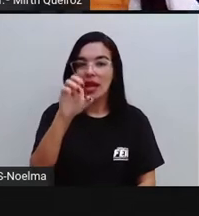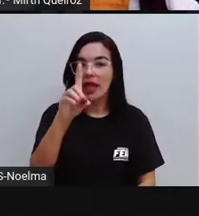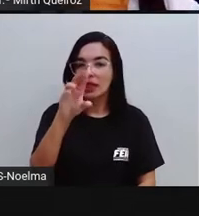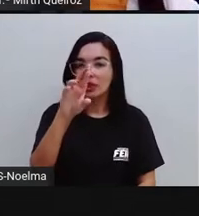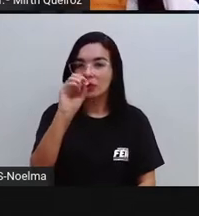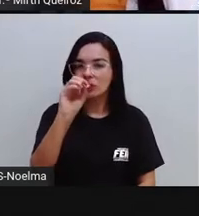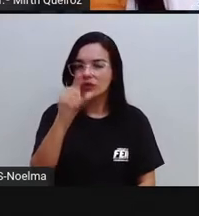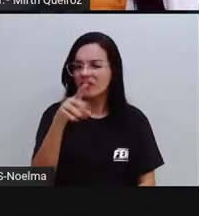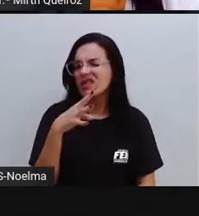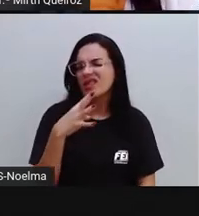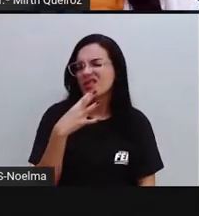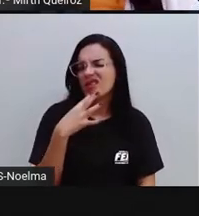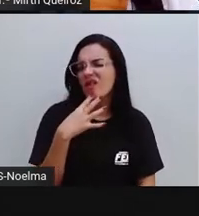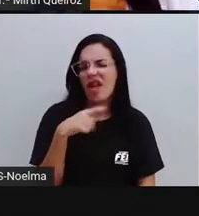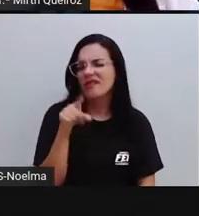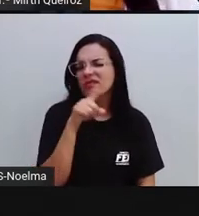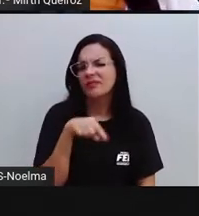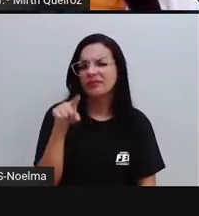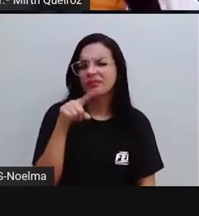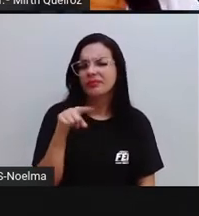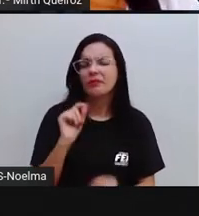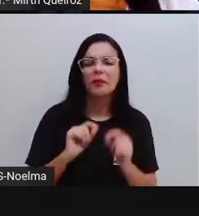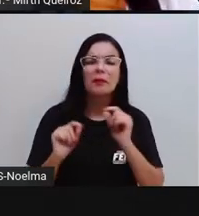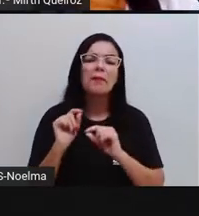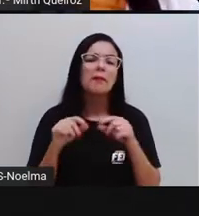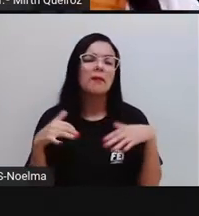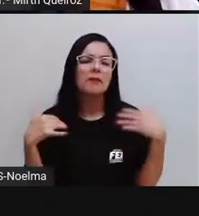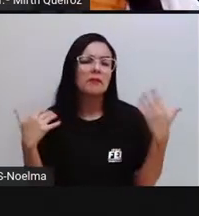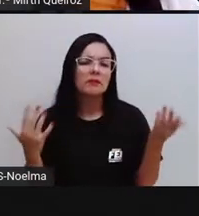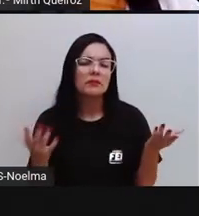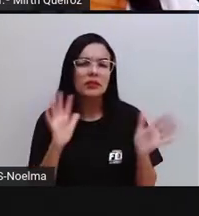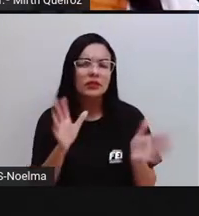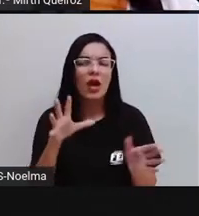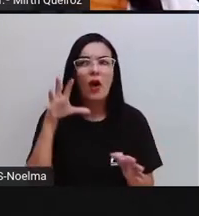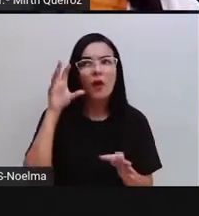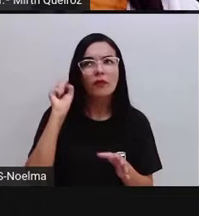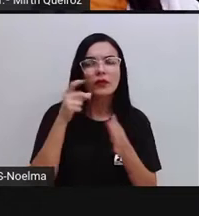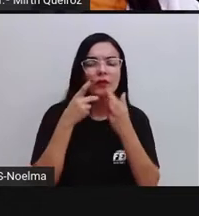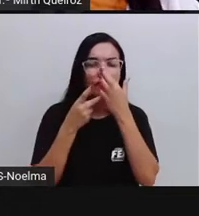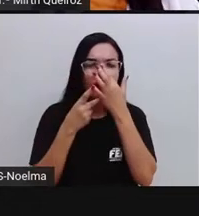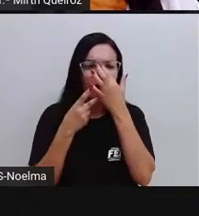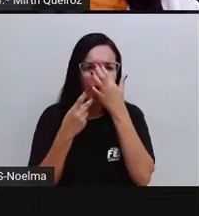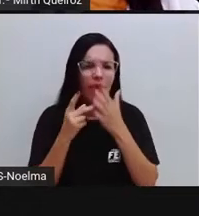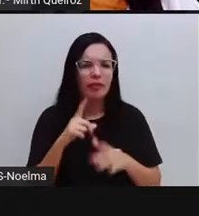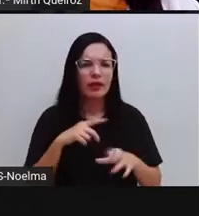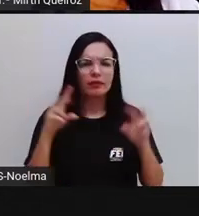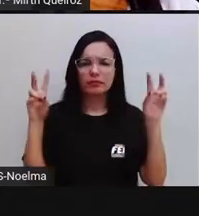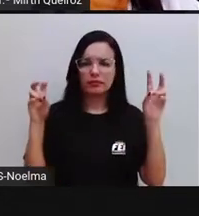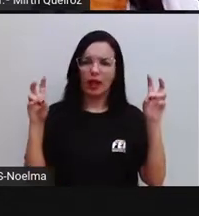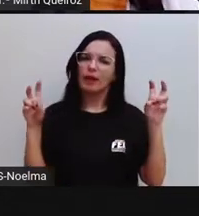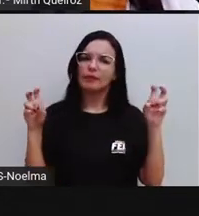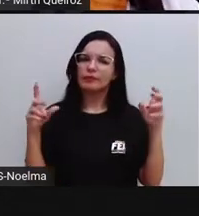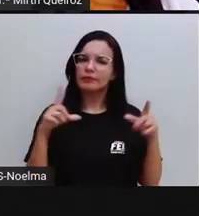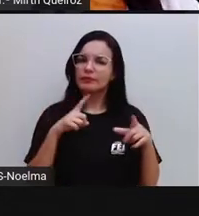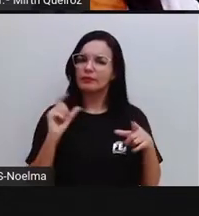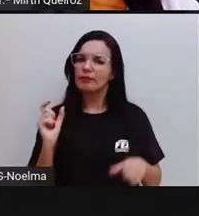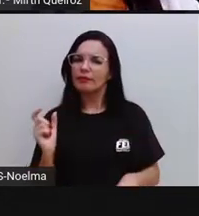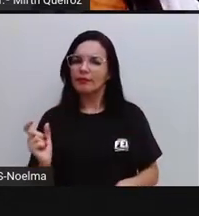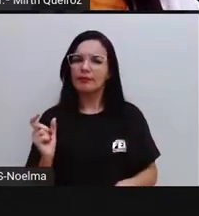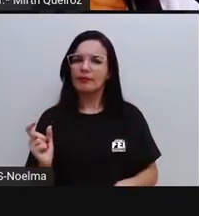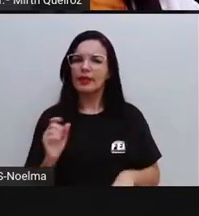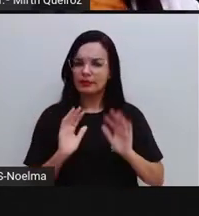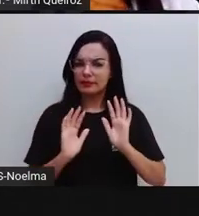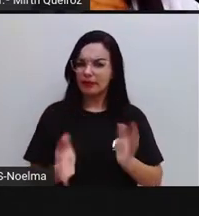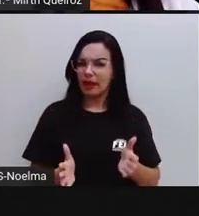os corpos redondos? E os corpos redondos, o que são? Vocês já ouviram falar sobre esses termos? Nós vamos falar